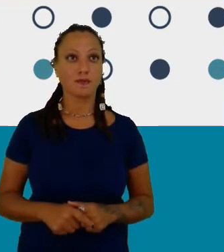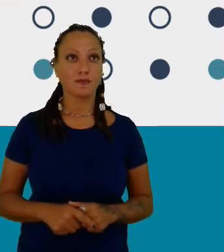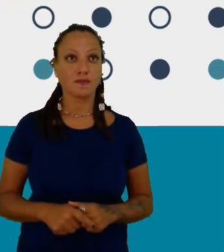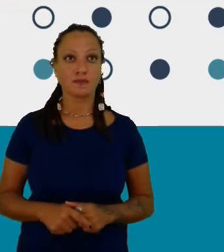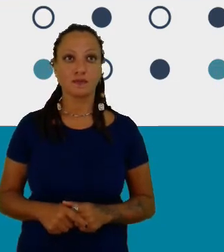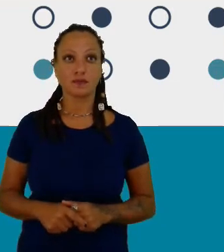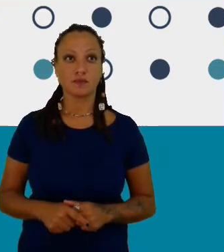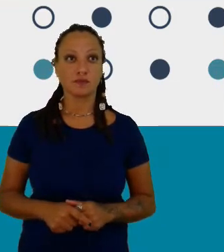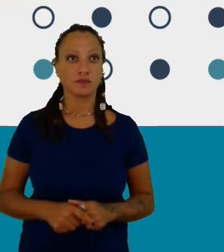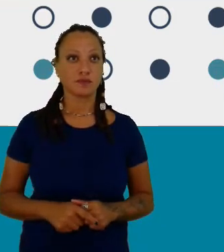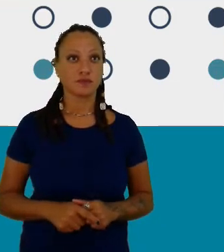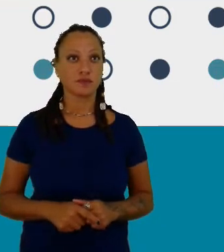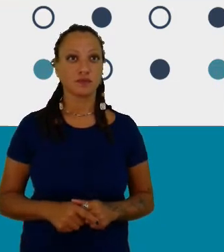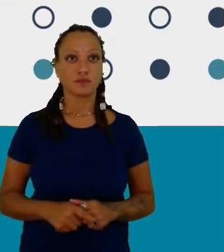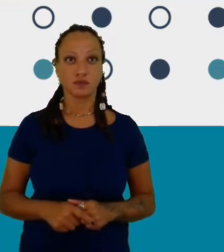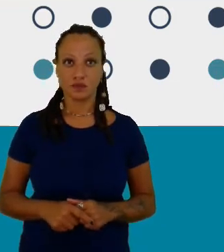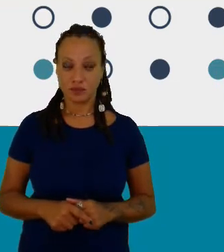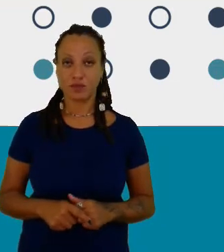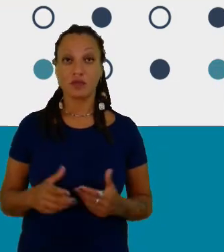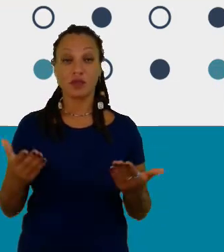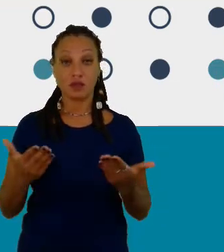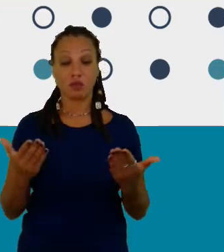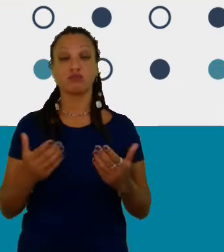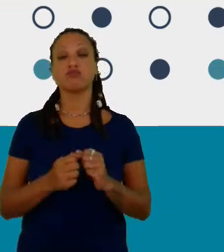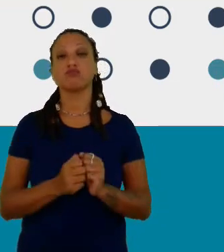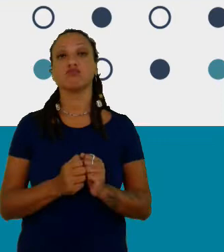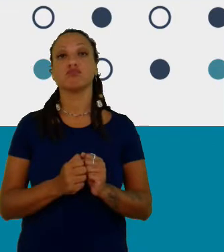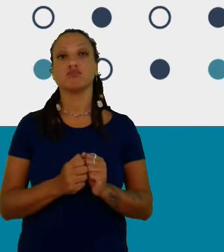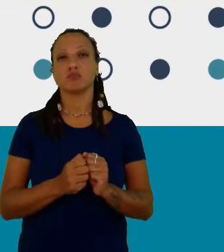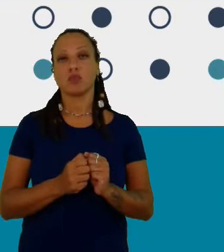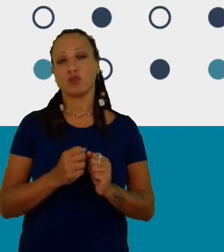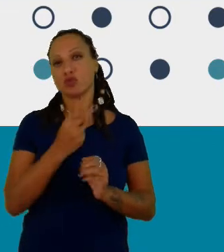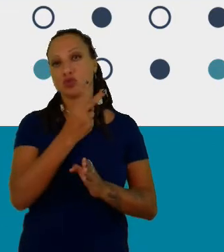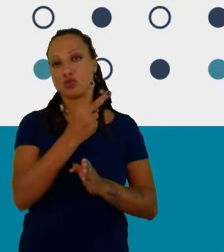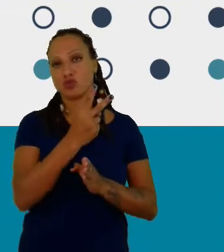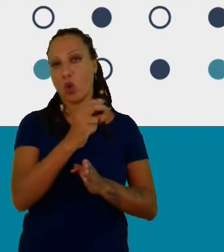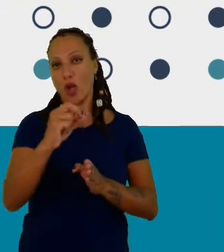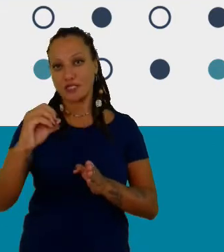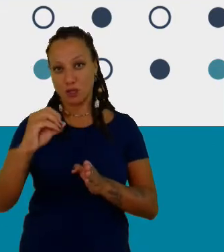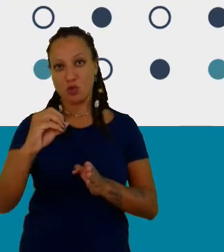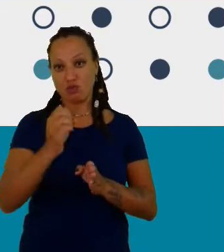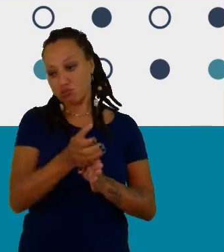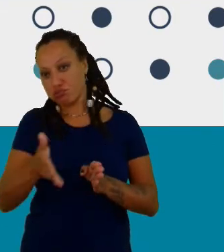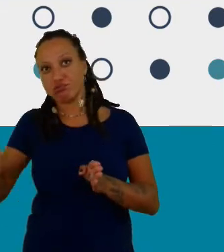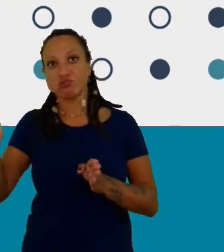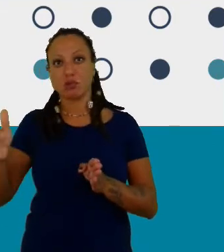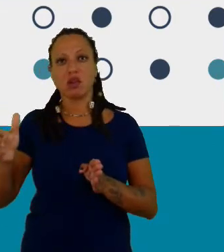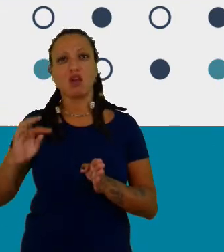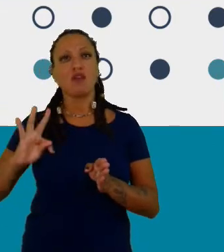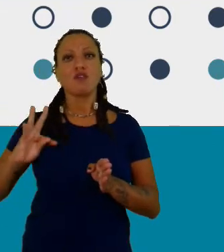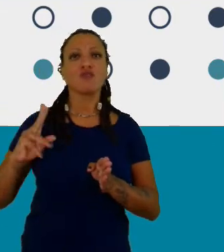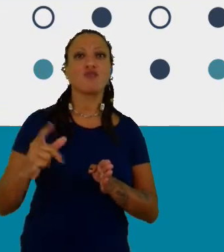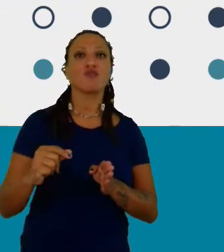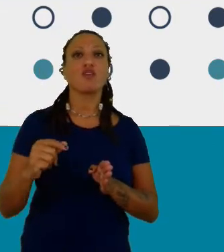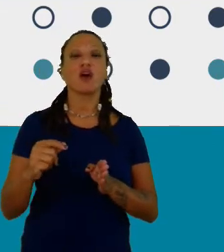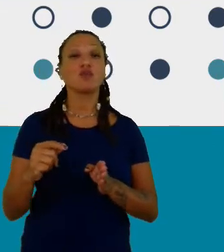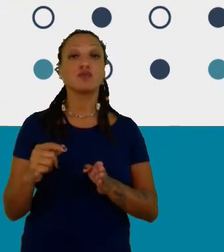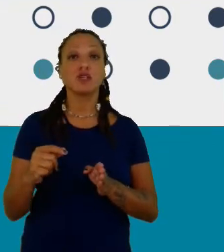Então, na virada do milênio, muitos relatórios governamentais dentro do Reino Unido